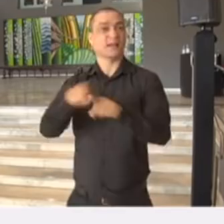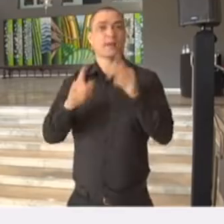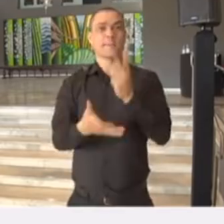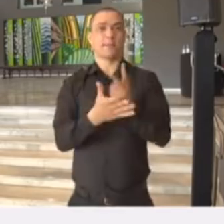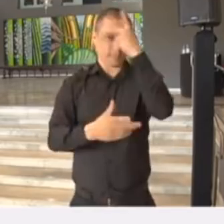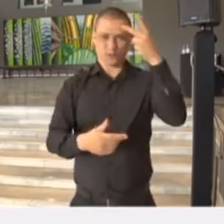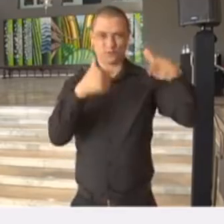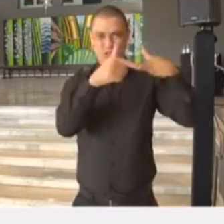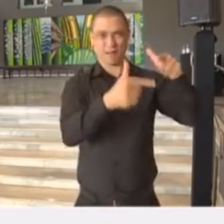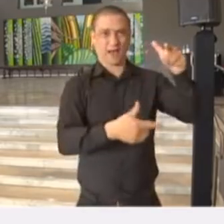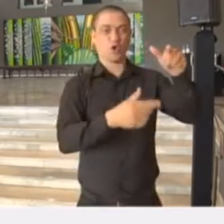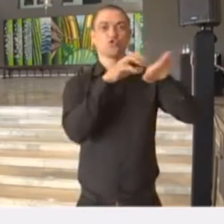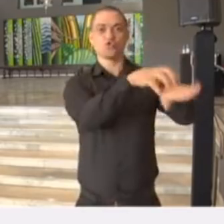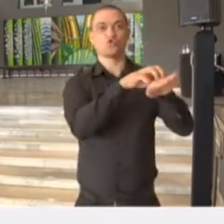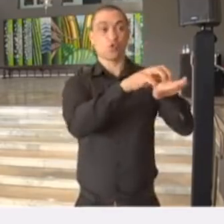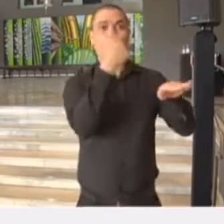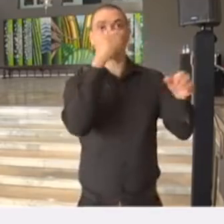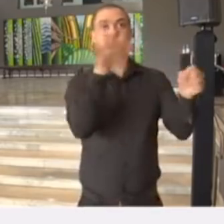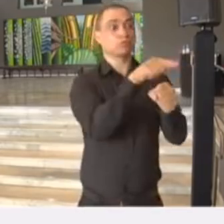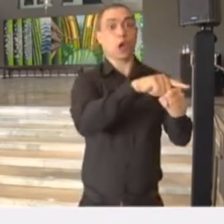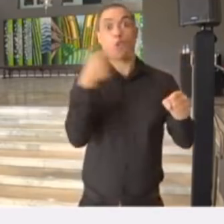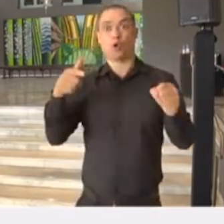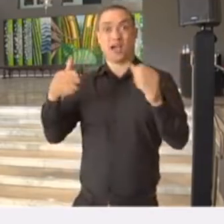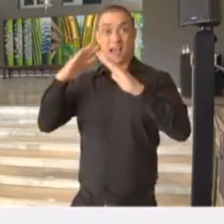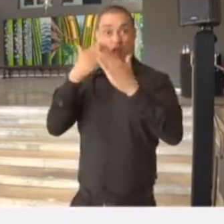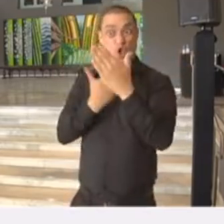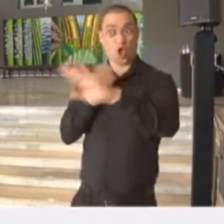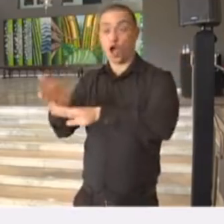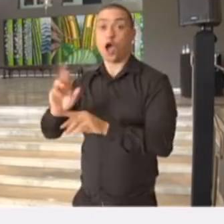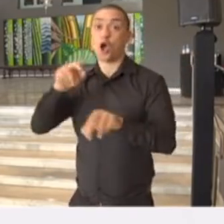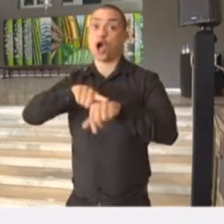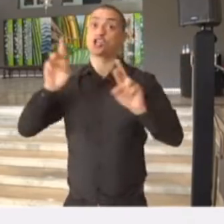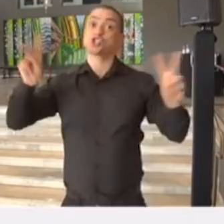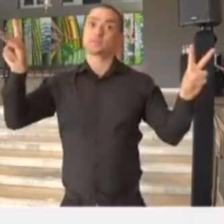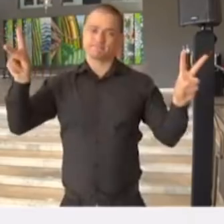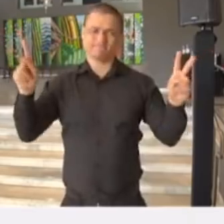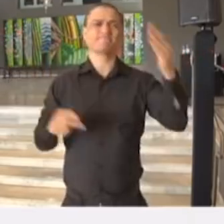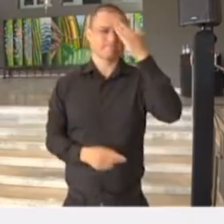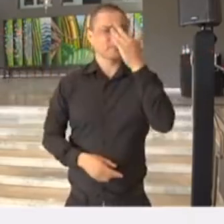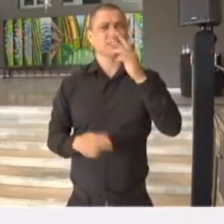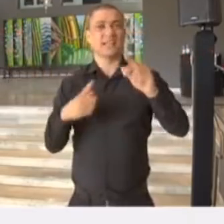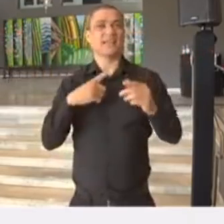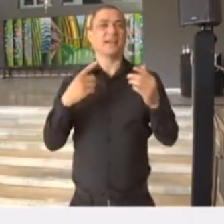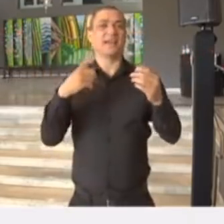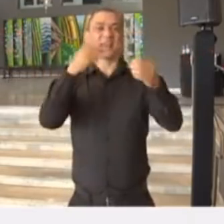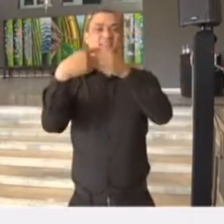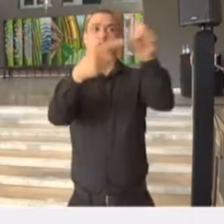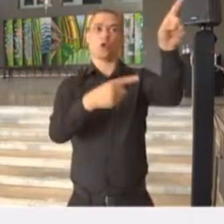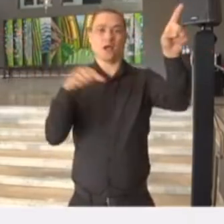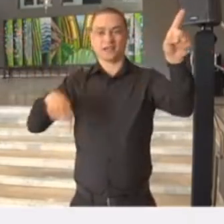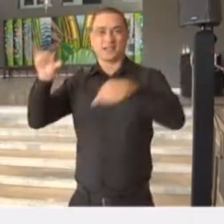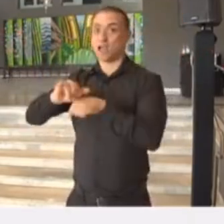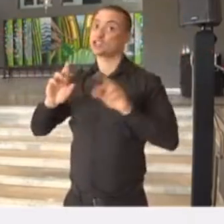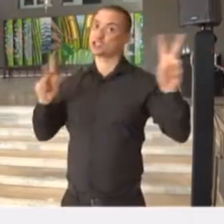horários de pico do transporte público, isso é importante. Lógico que a gente tem uma distinção muito grande da realidade do interior para a capital,